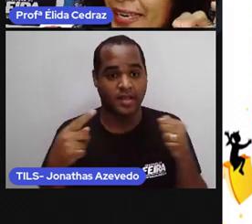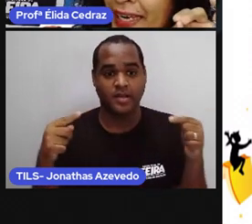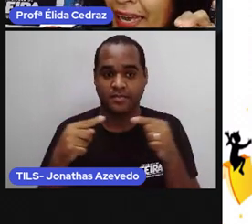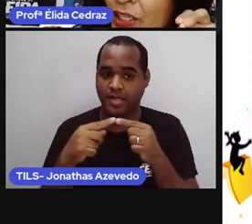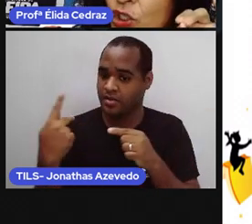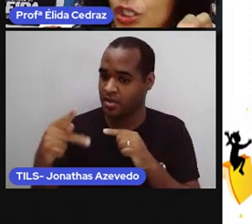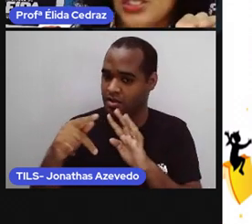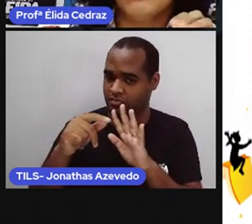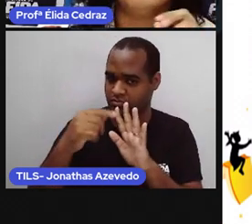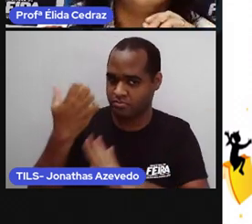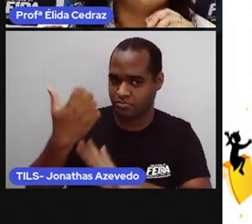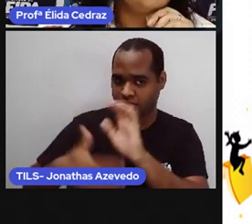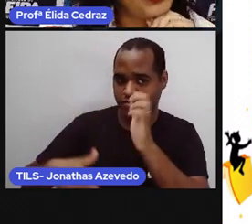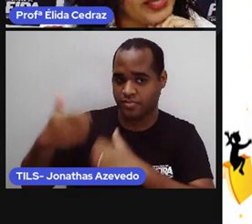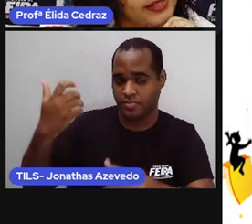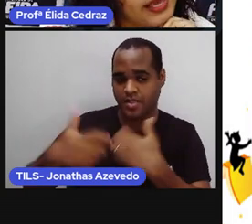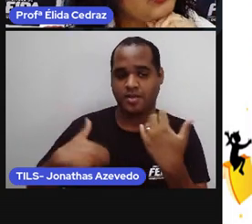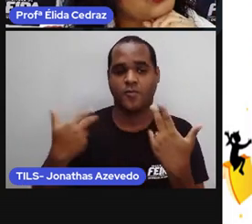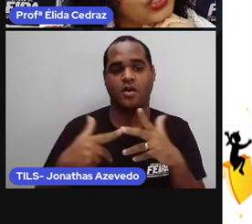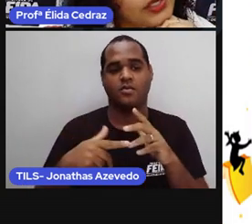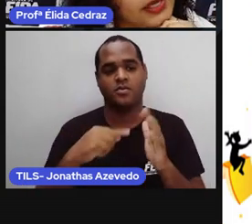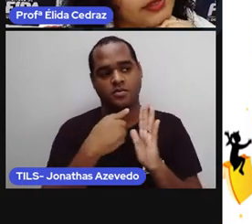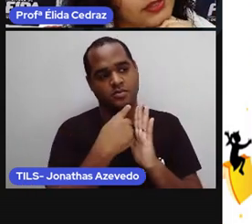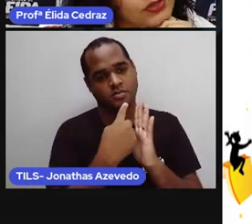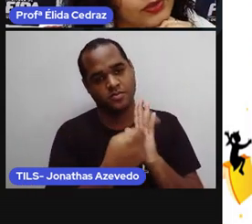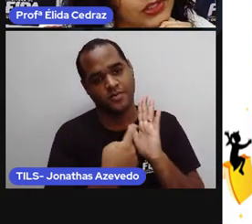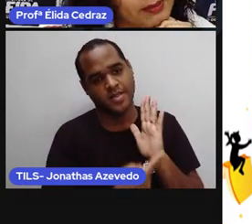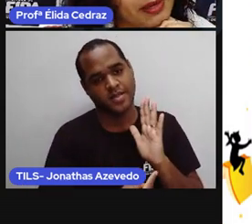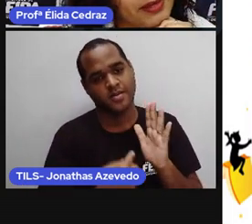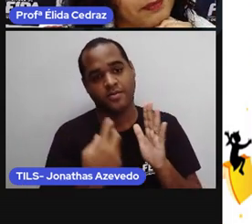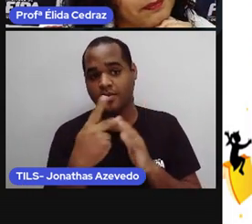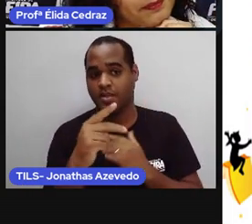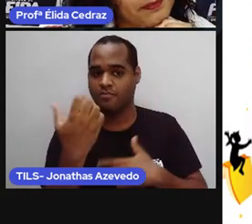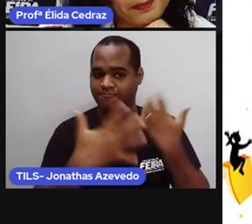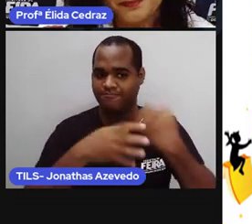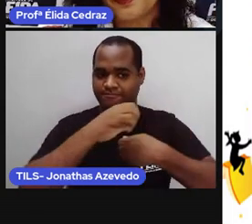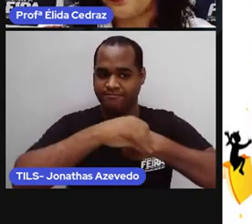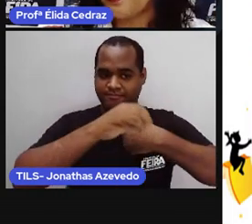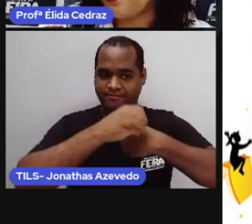explicadinho no caderno de orientações tá bem